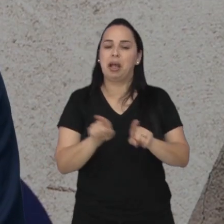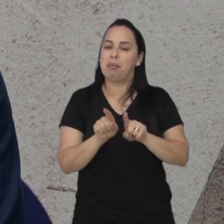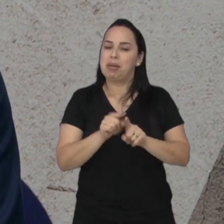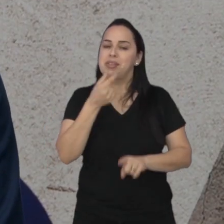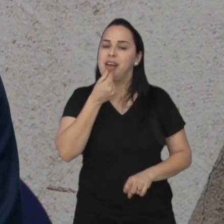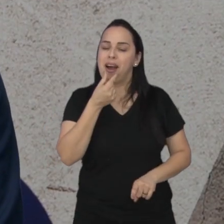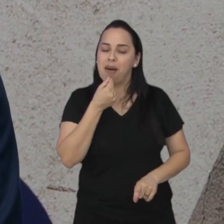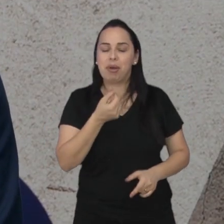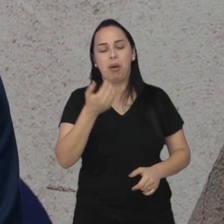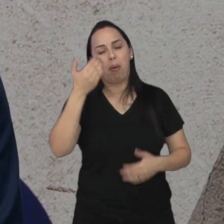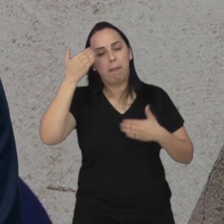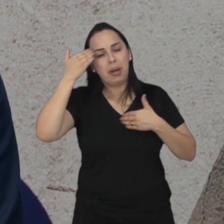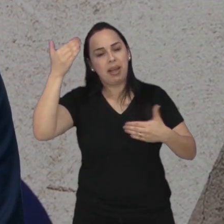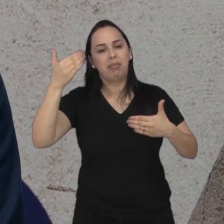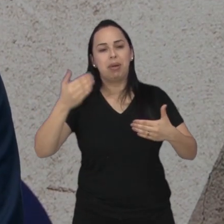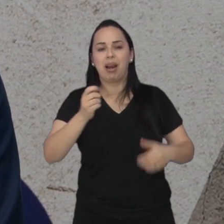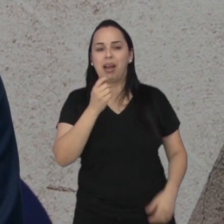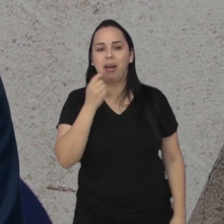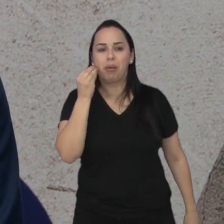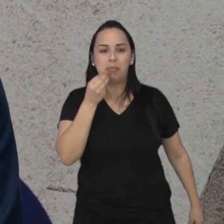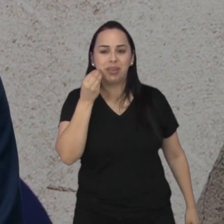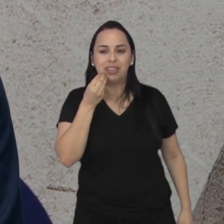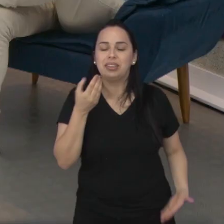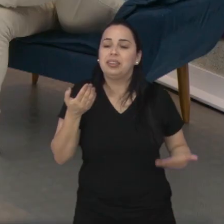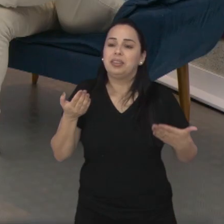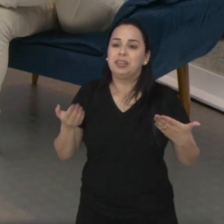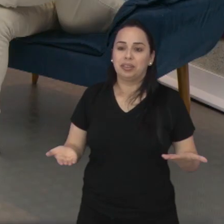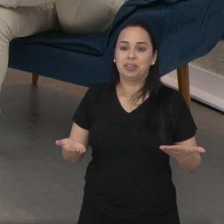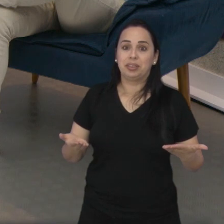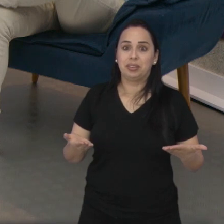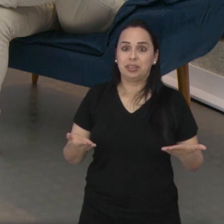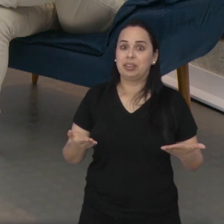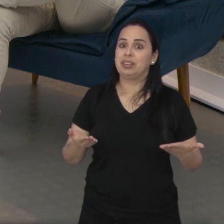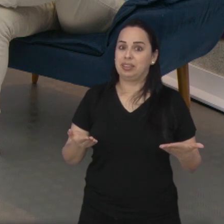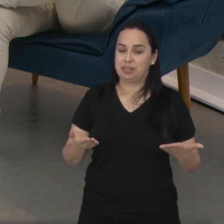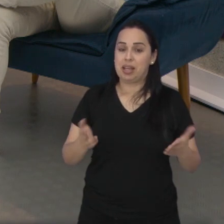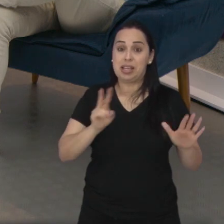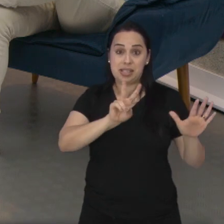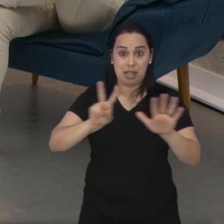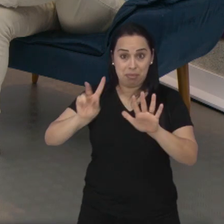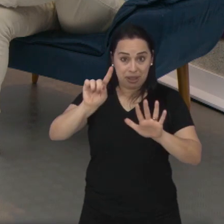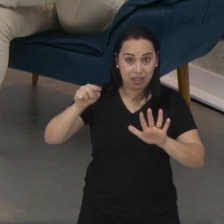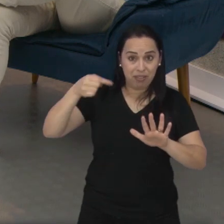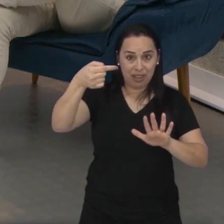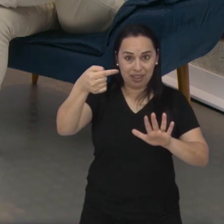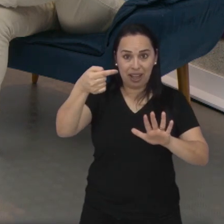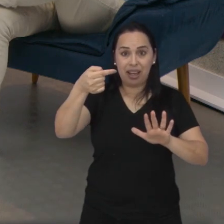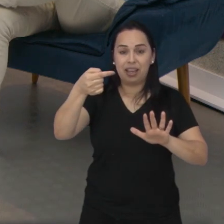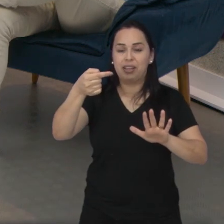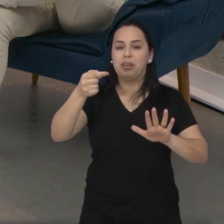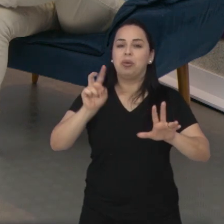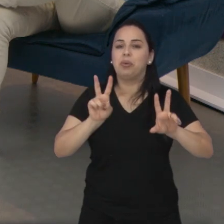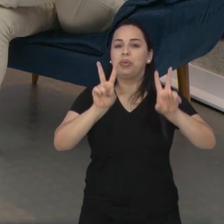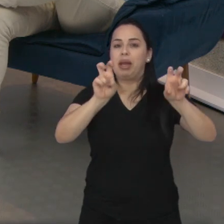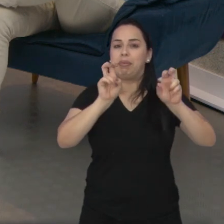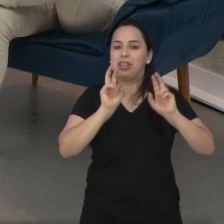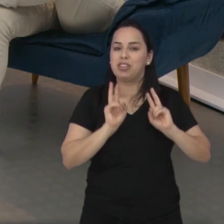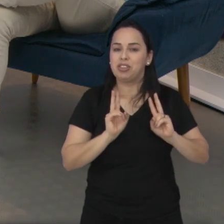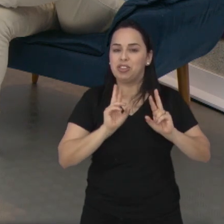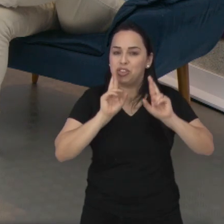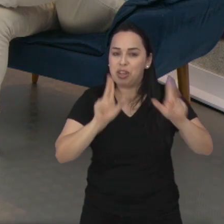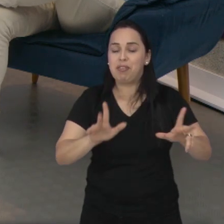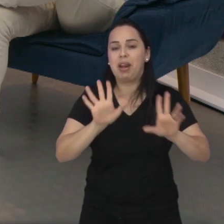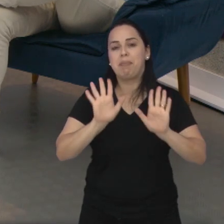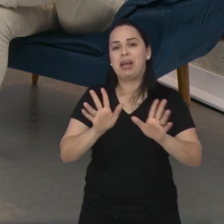Samuel, obrigado. Obrigado pela oportunidade. E nos encontramos na semana que vem, na mesma estação,